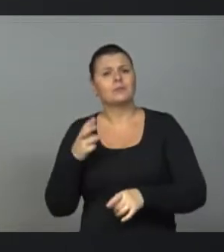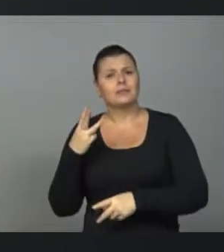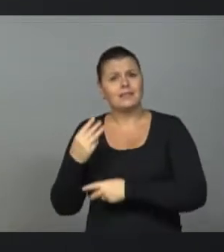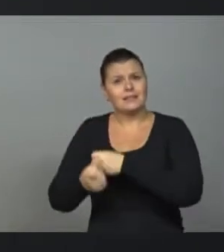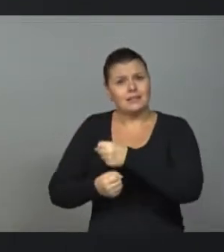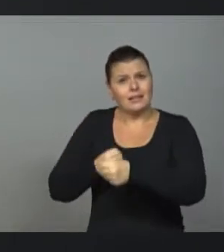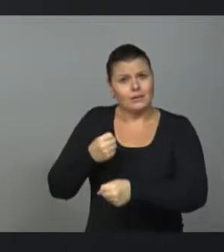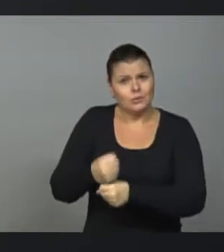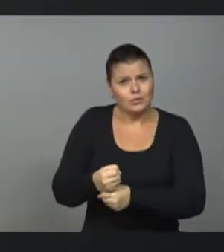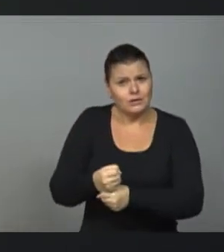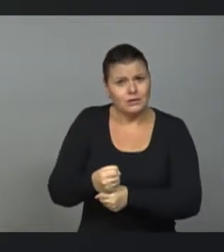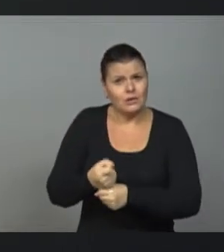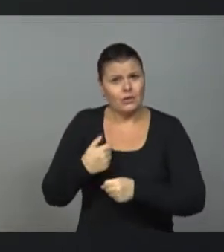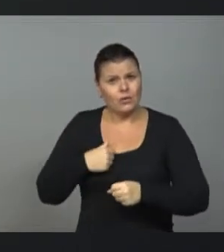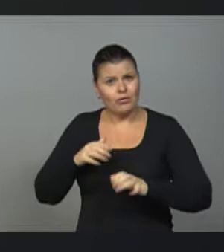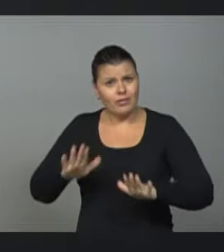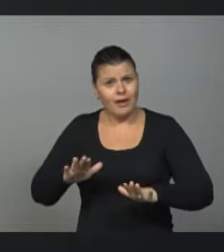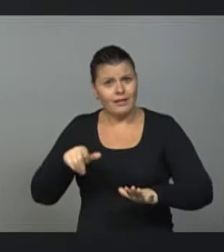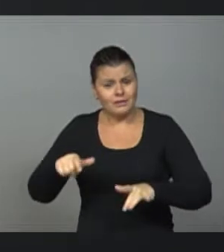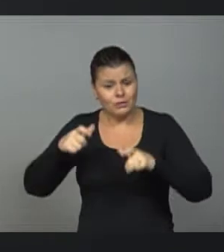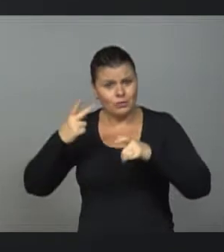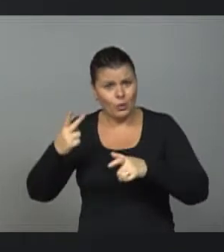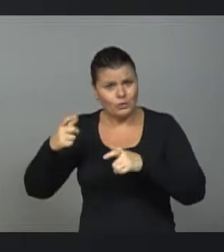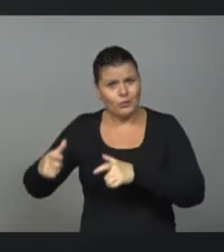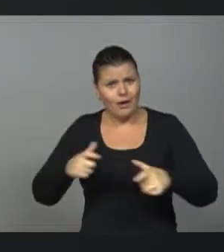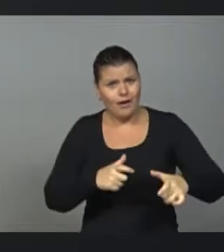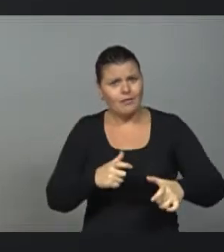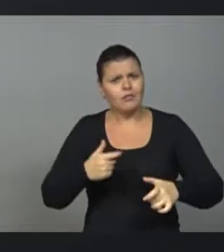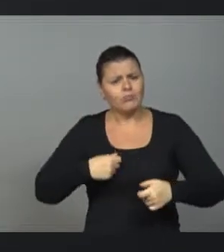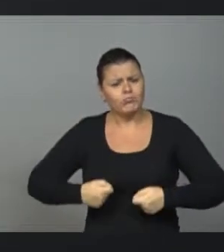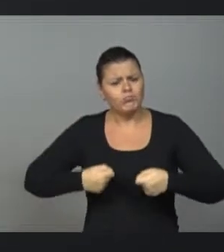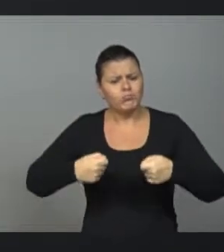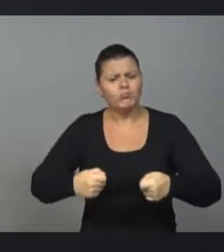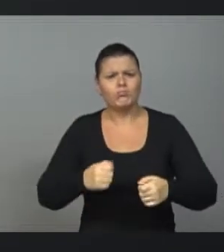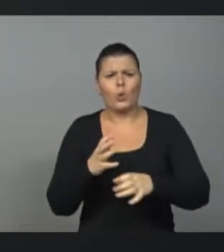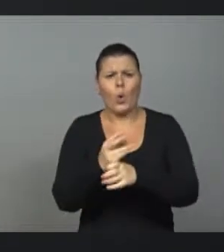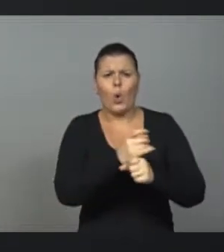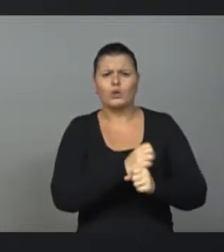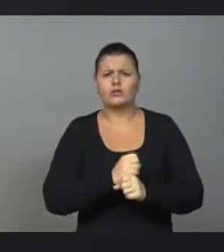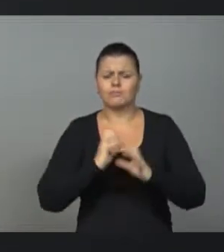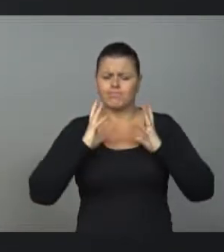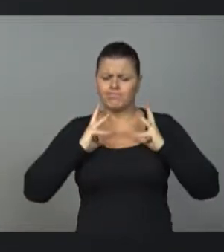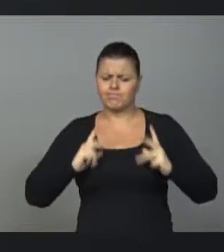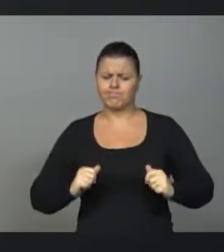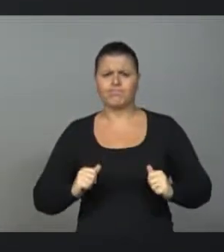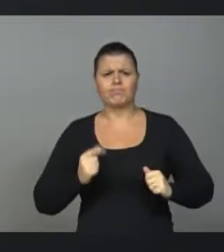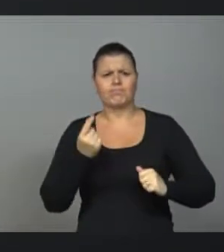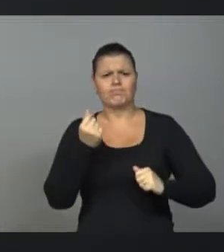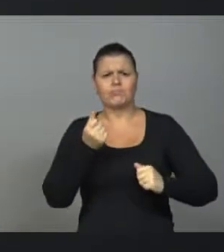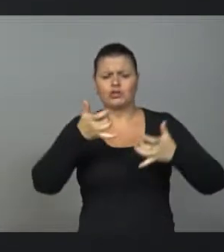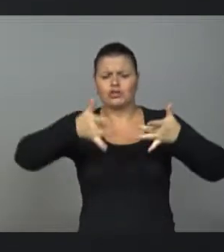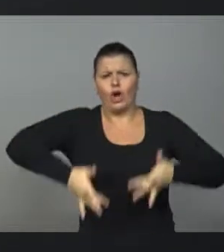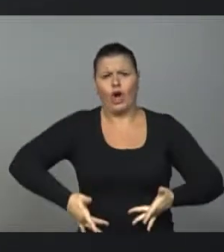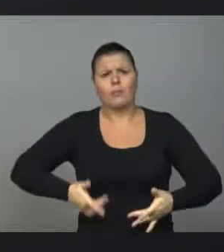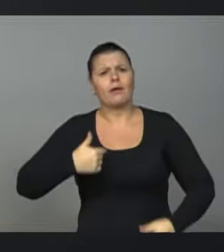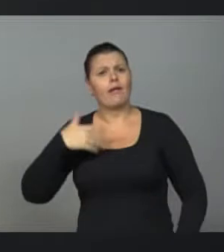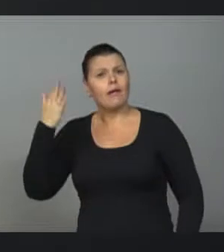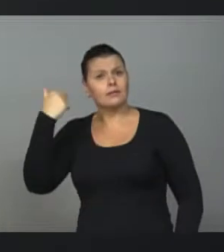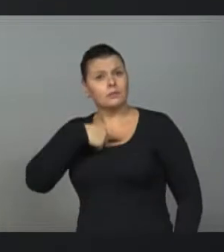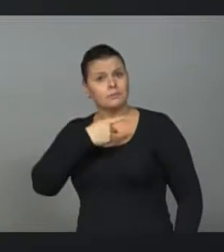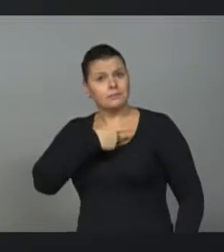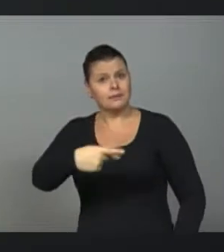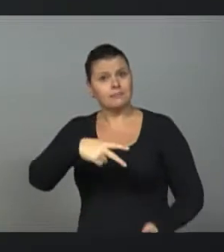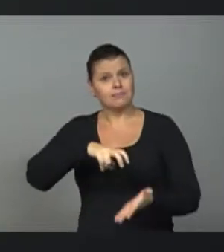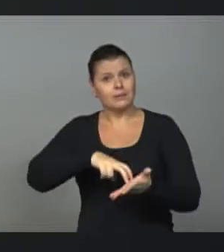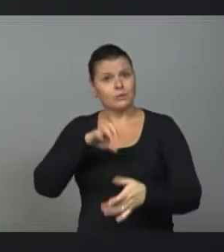à frente desses dois órgãos da gestão fiscal, entregou contas no azul, com superávit. Presidiu o Banco do Estado do Rio Grande do Sul, um dos melhores anos da